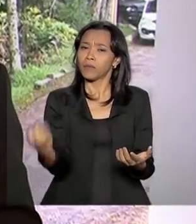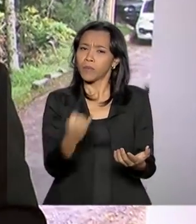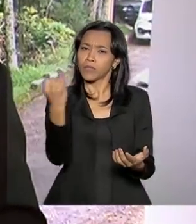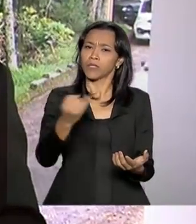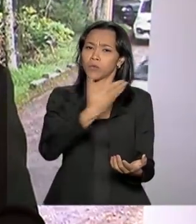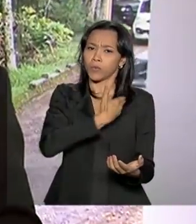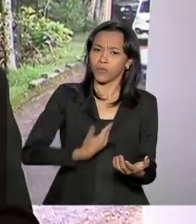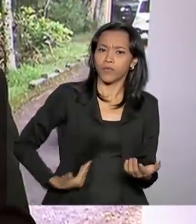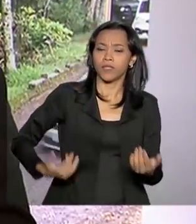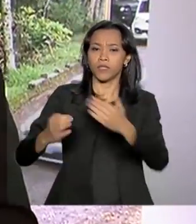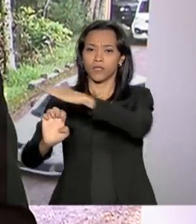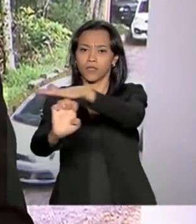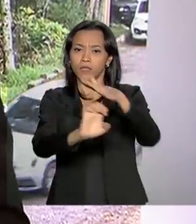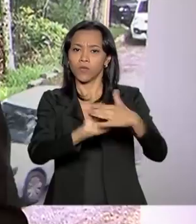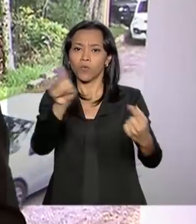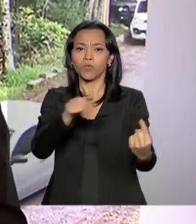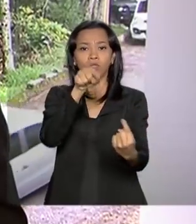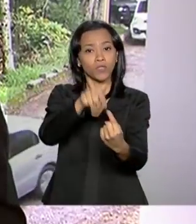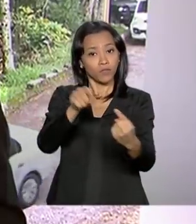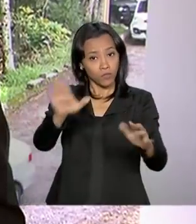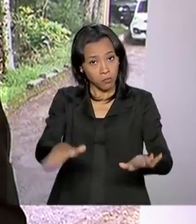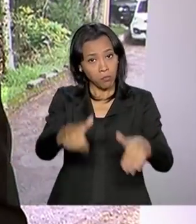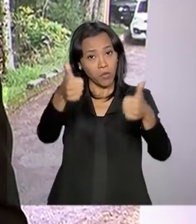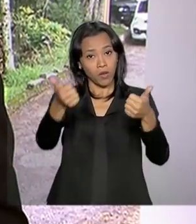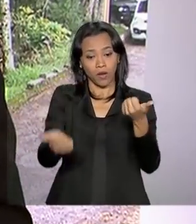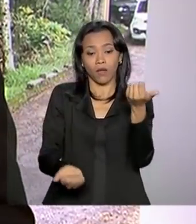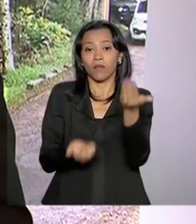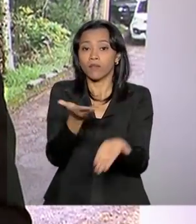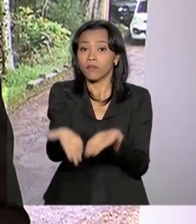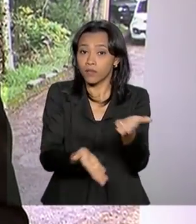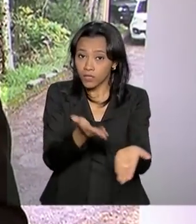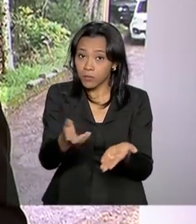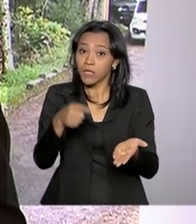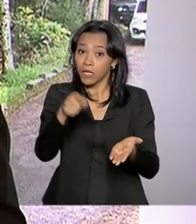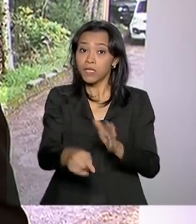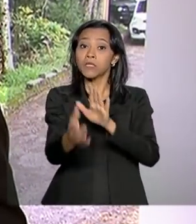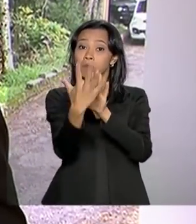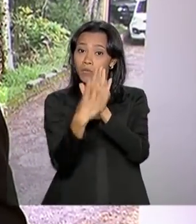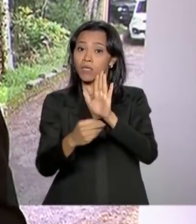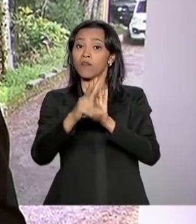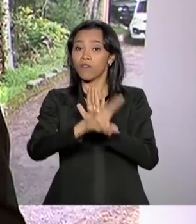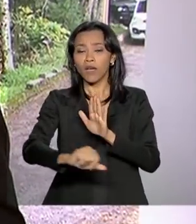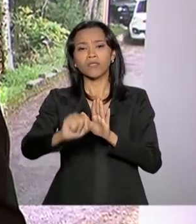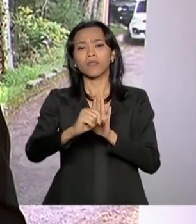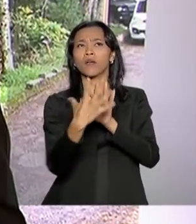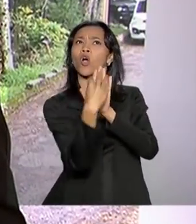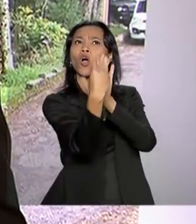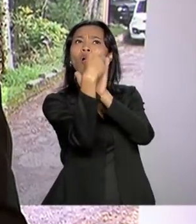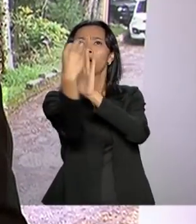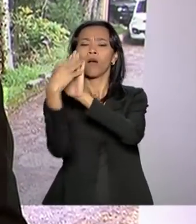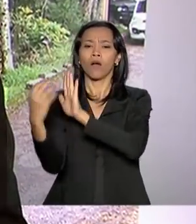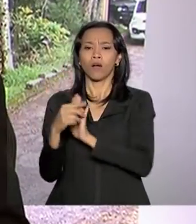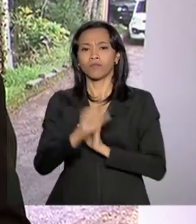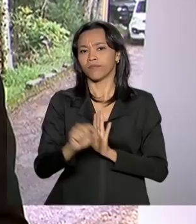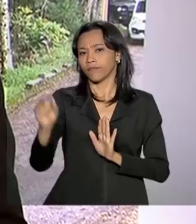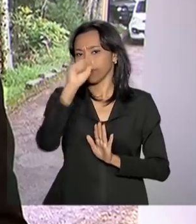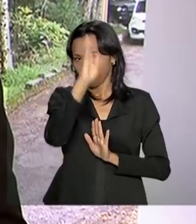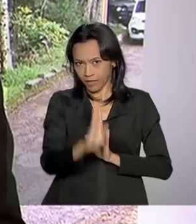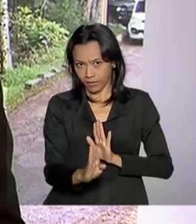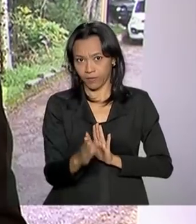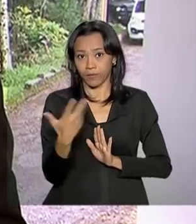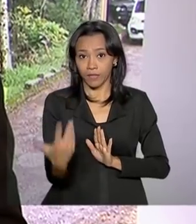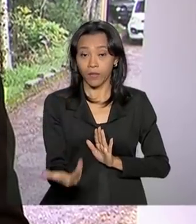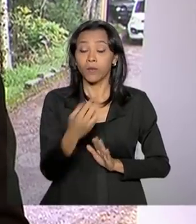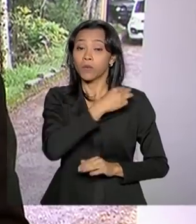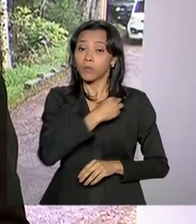para melhorar os serviços aqui no parque e também esse modelo vai ser adotado em outros parques nacionais do país. O ministro